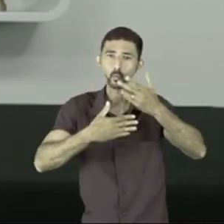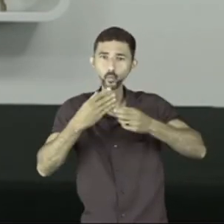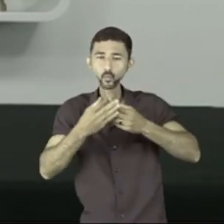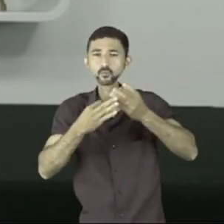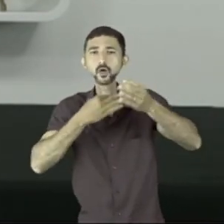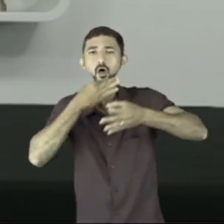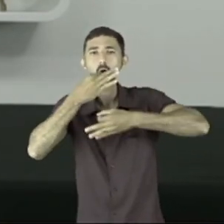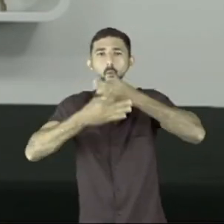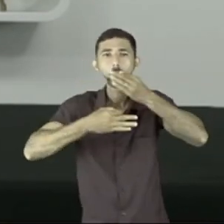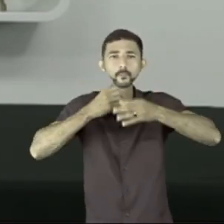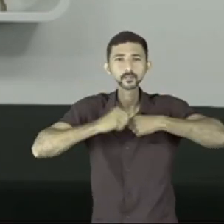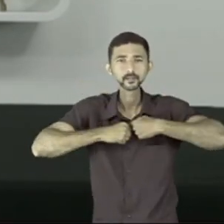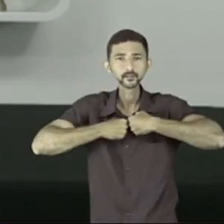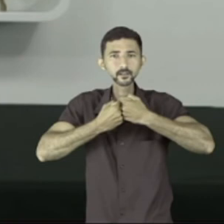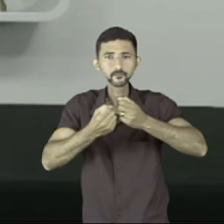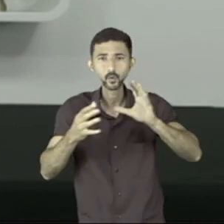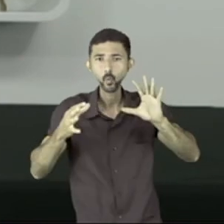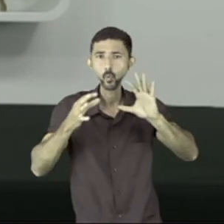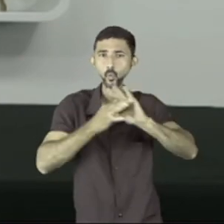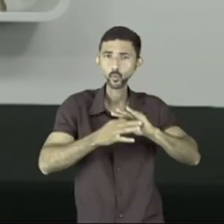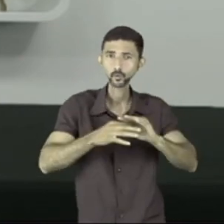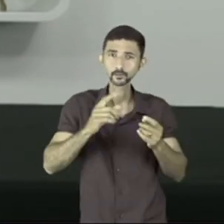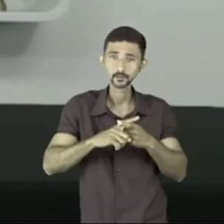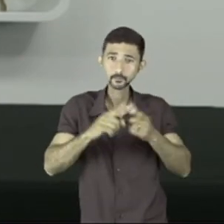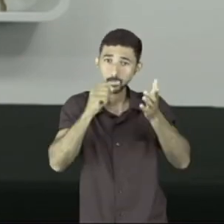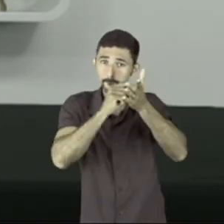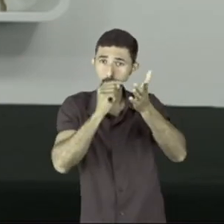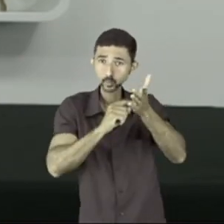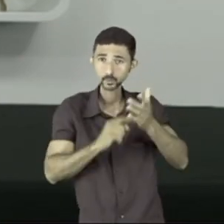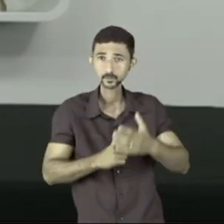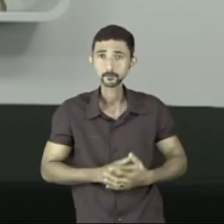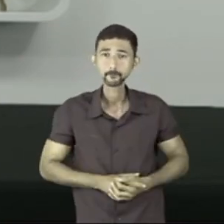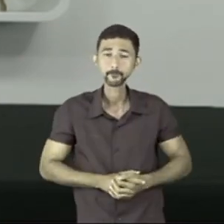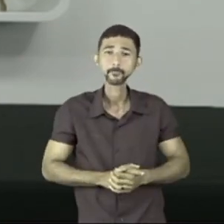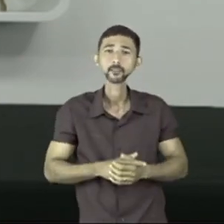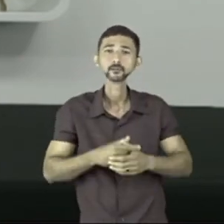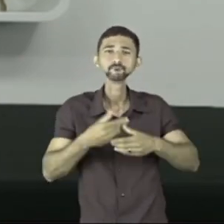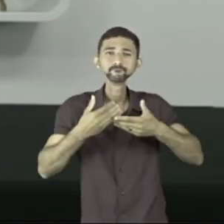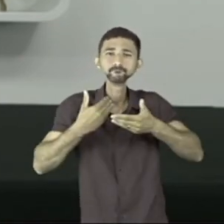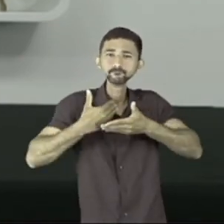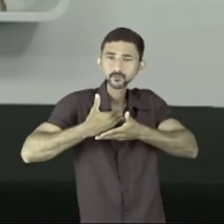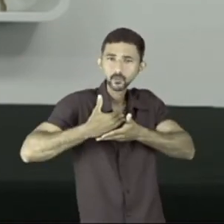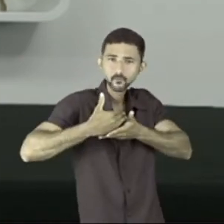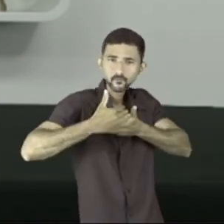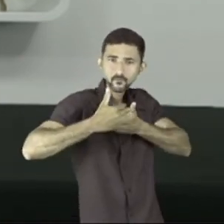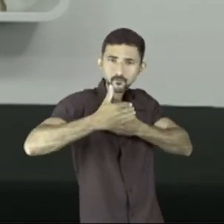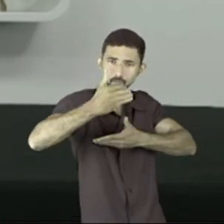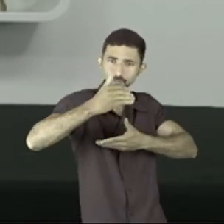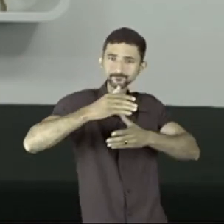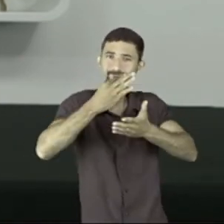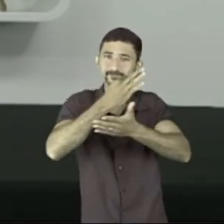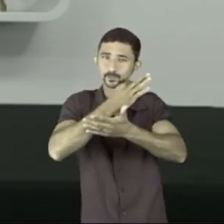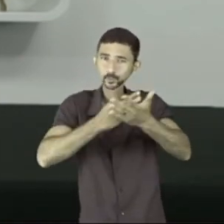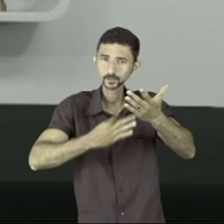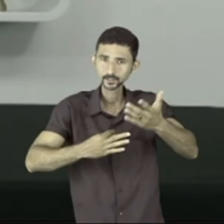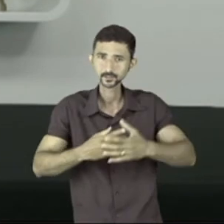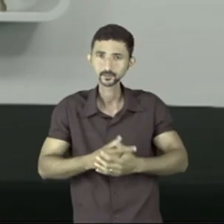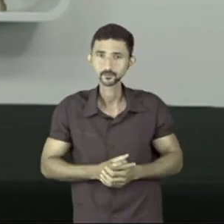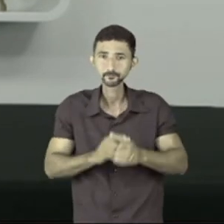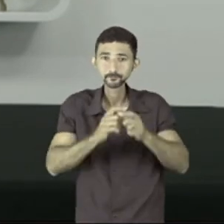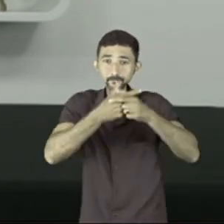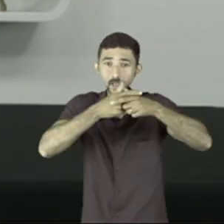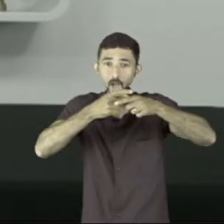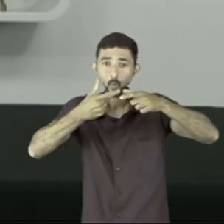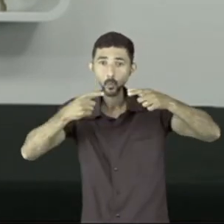argumentos dos conectores e da pontuação eu vou avançando no texto e